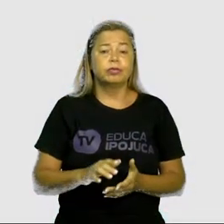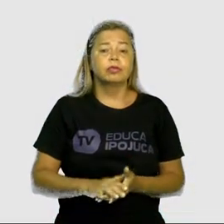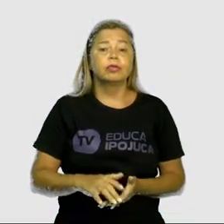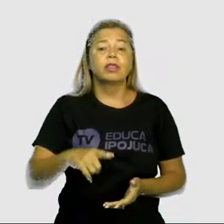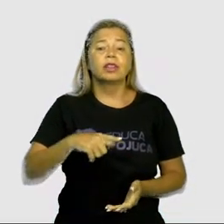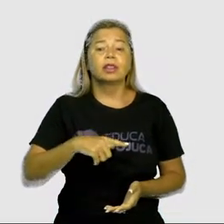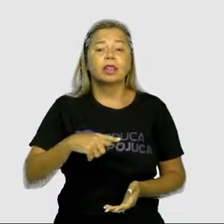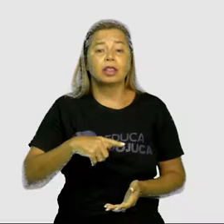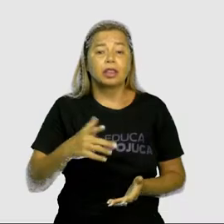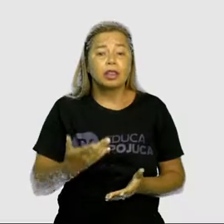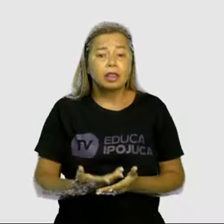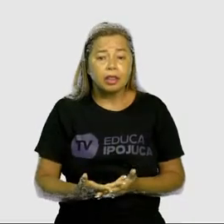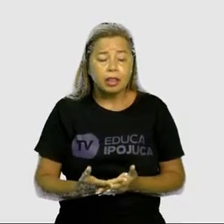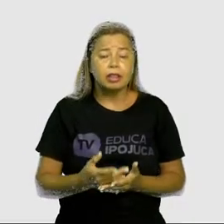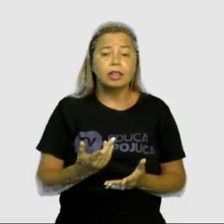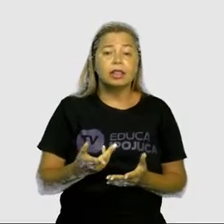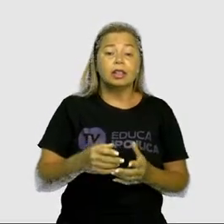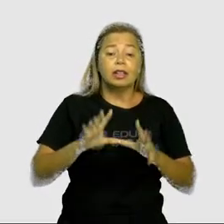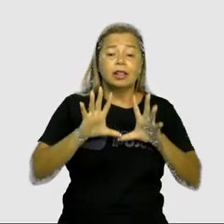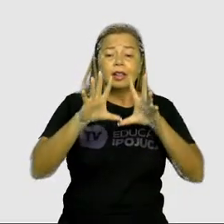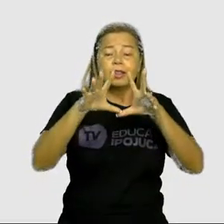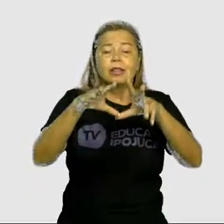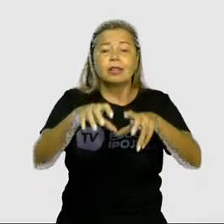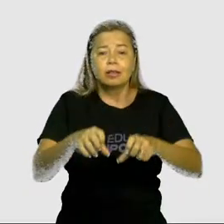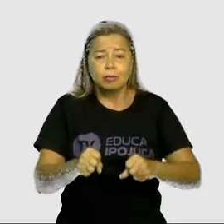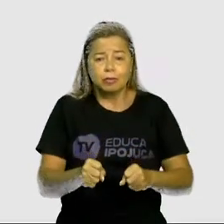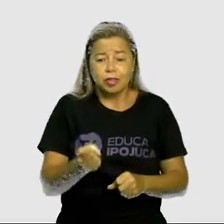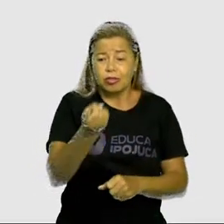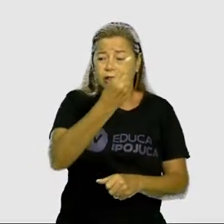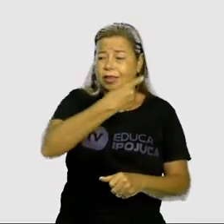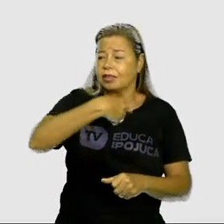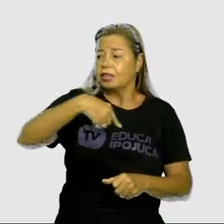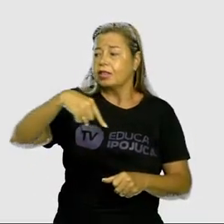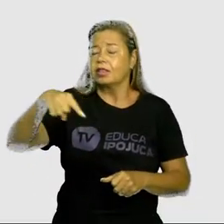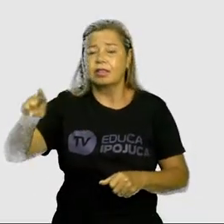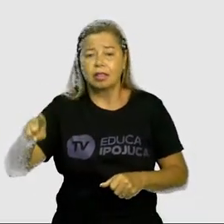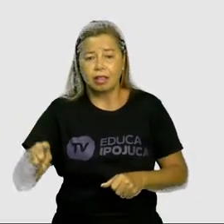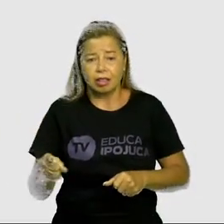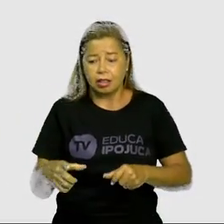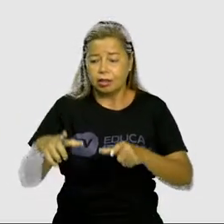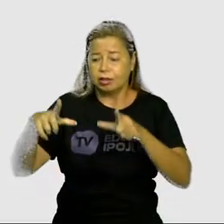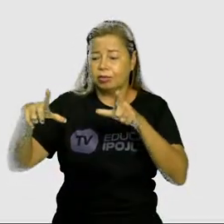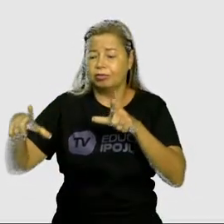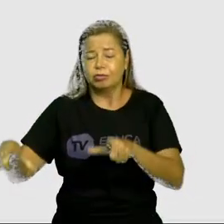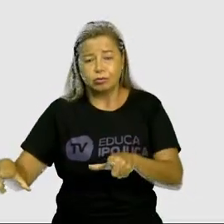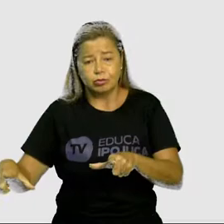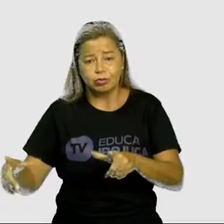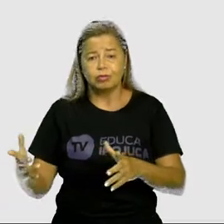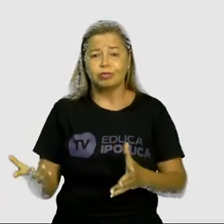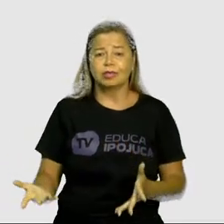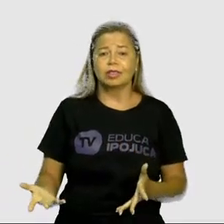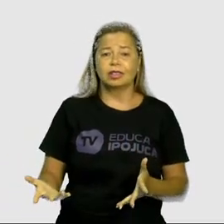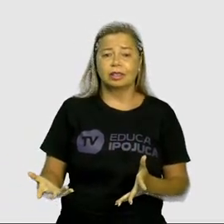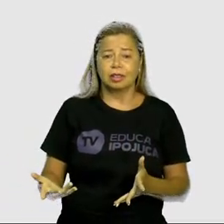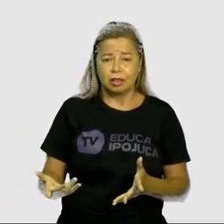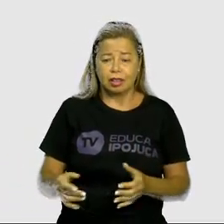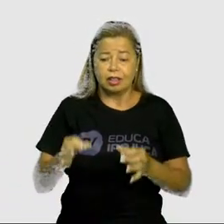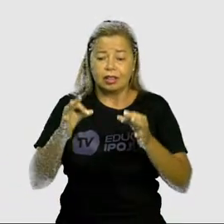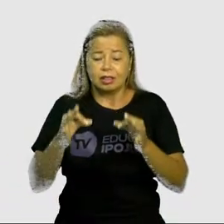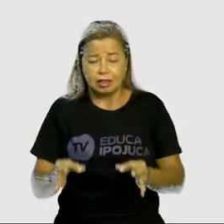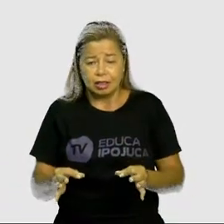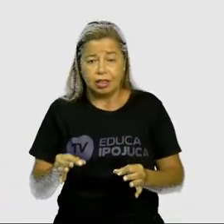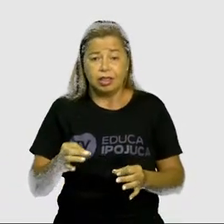o deslocamento forçado de animais. Quando o habitat dele é totalmente destruído, ele tem que se deslocar